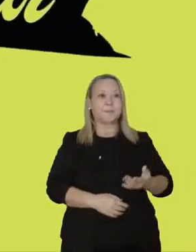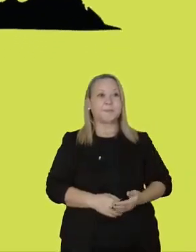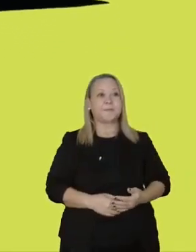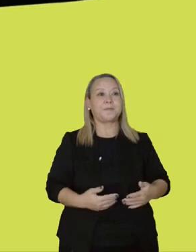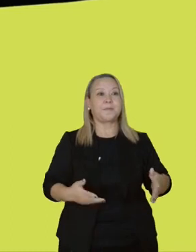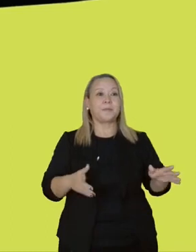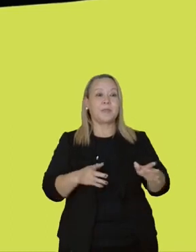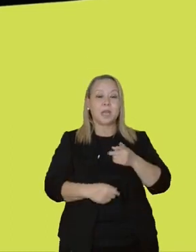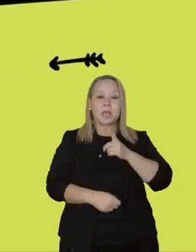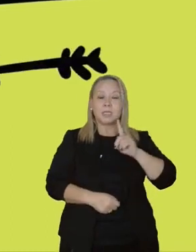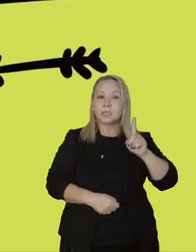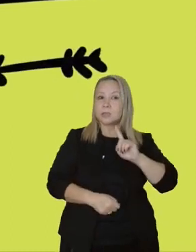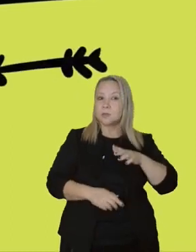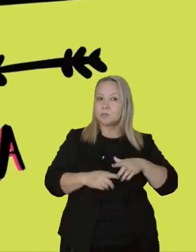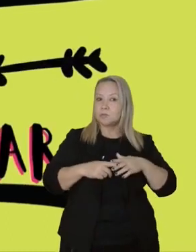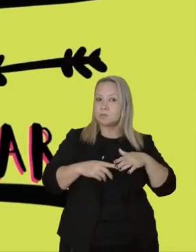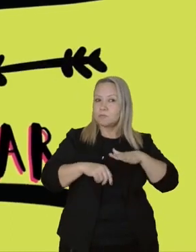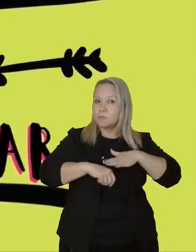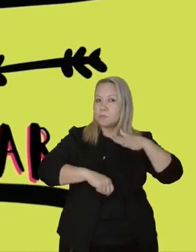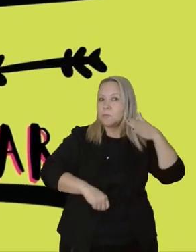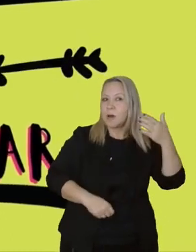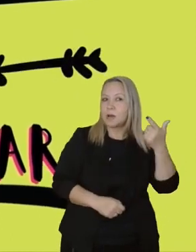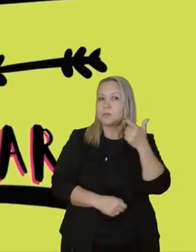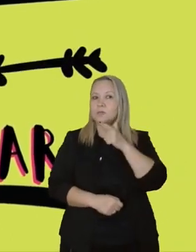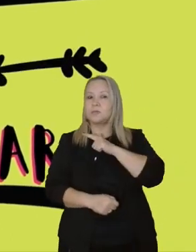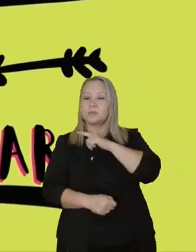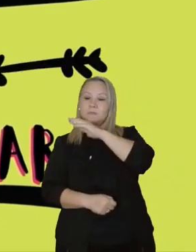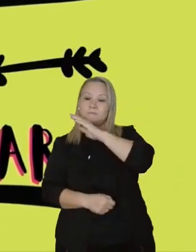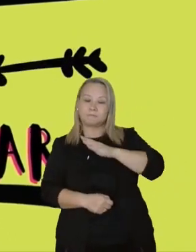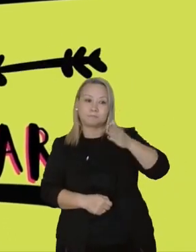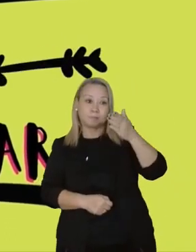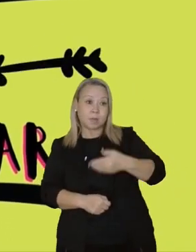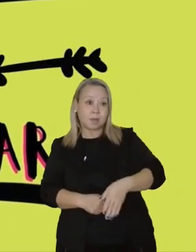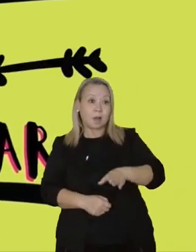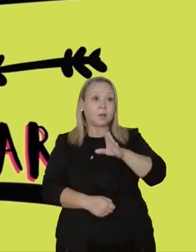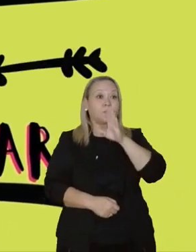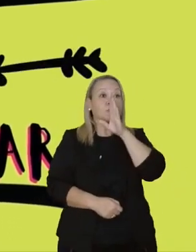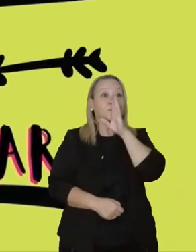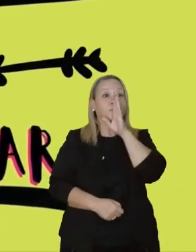Não vão mais conseguir me anular, me calar